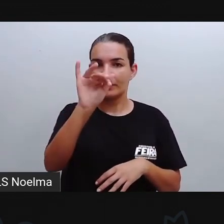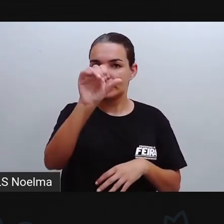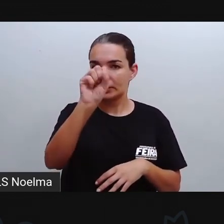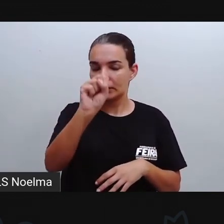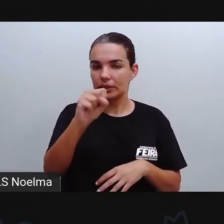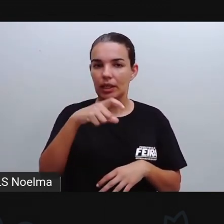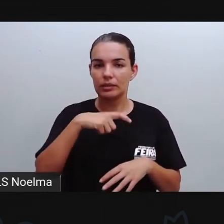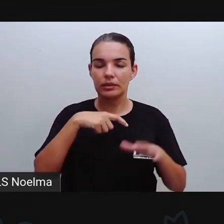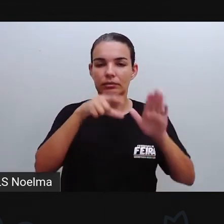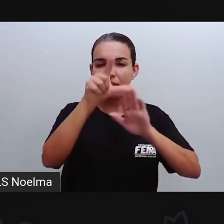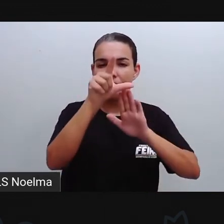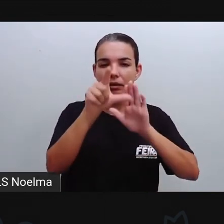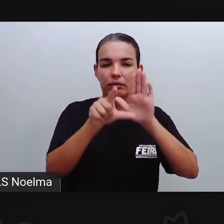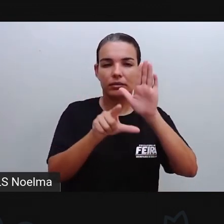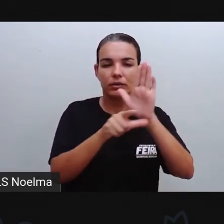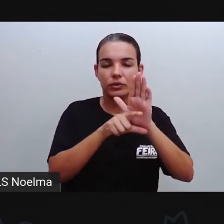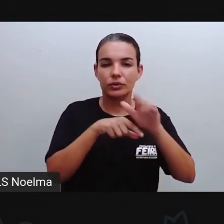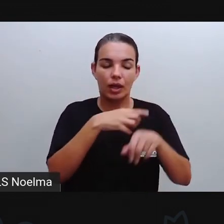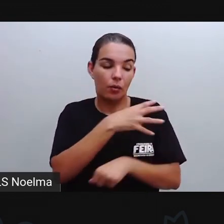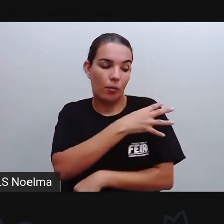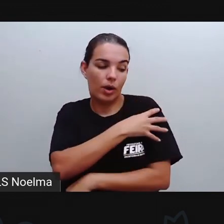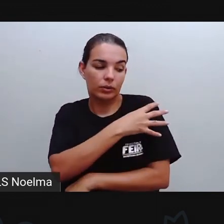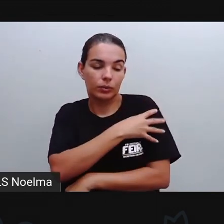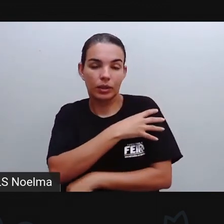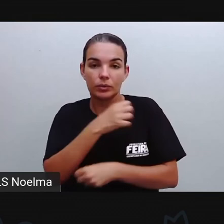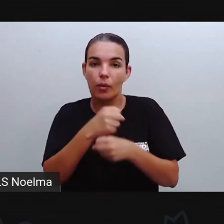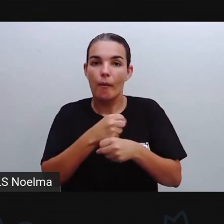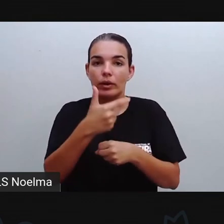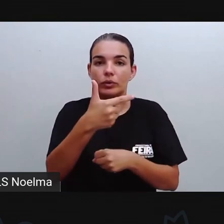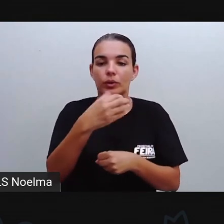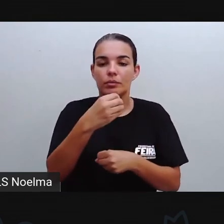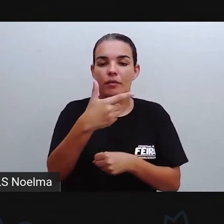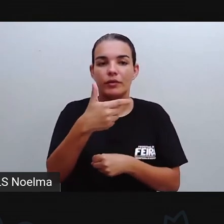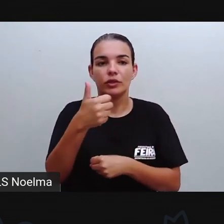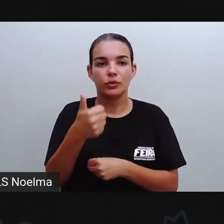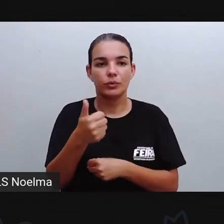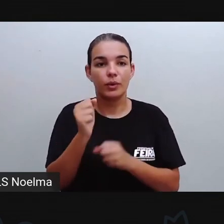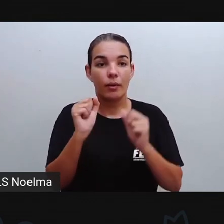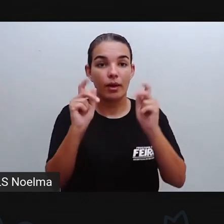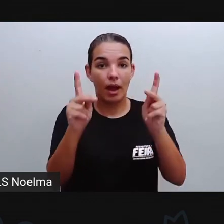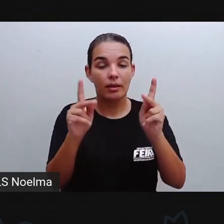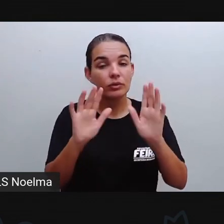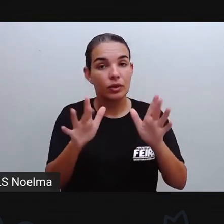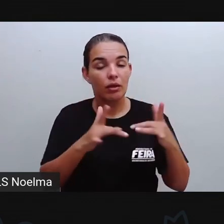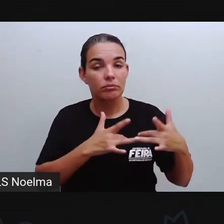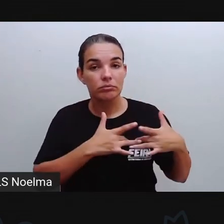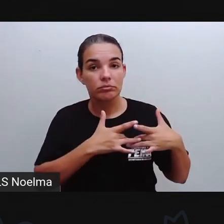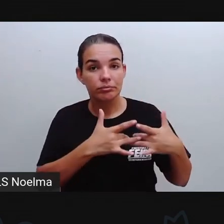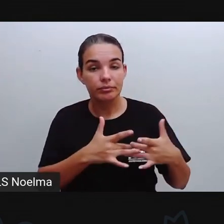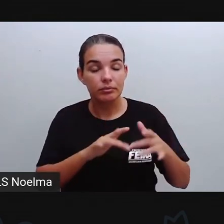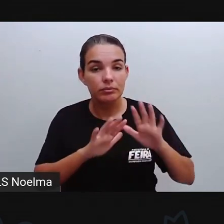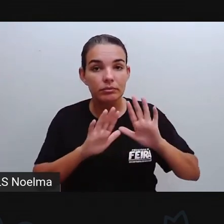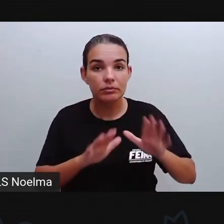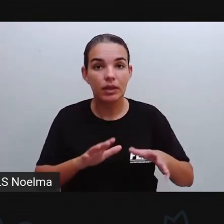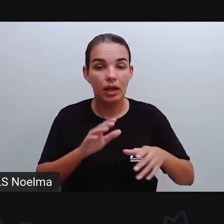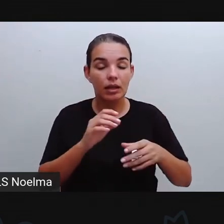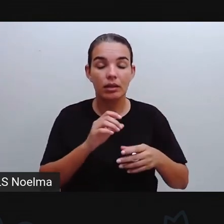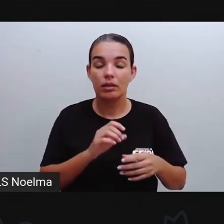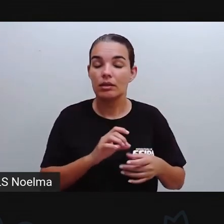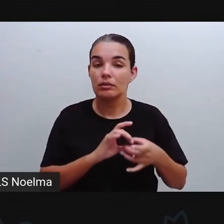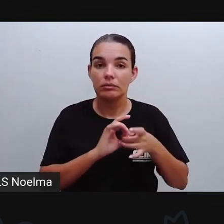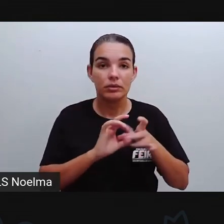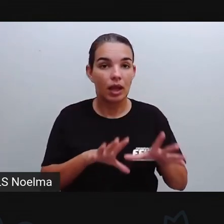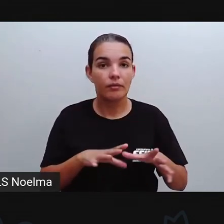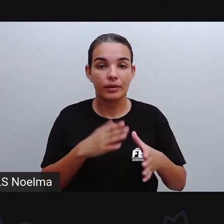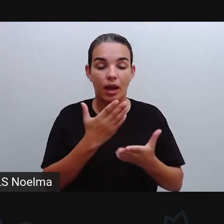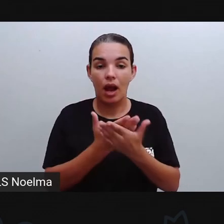Do quarto ano 2021, certo? Lá estará disponível não somente Essa aula que a gente está